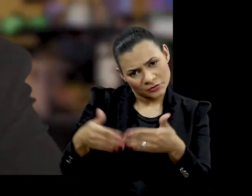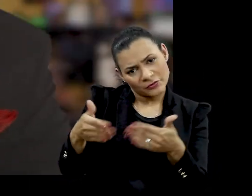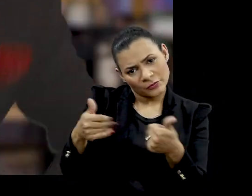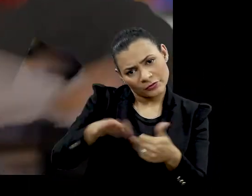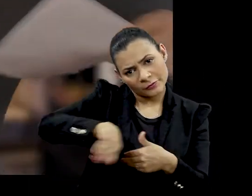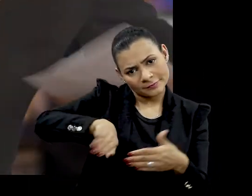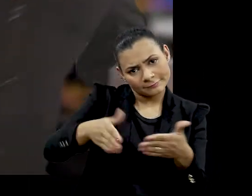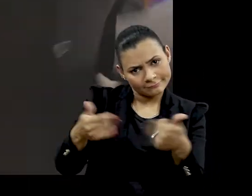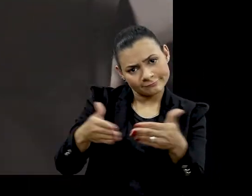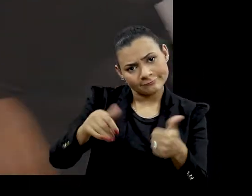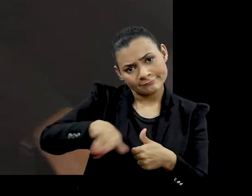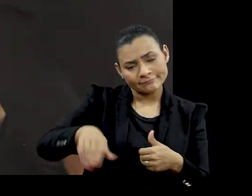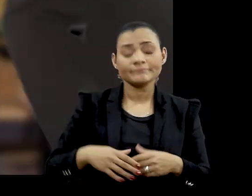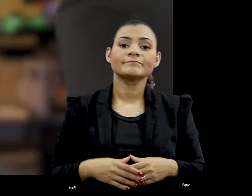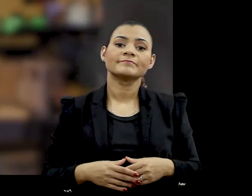Dá licença, por favor